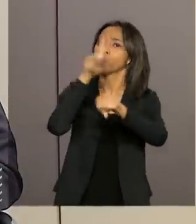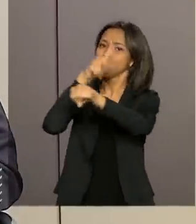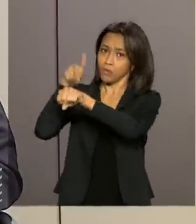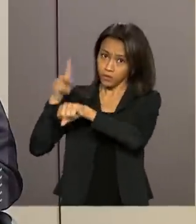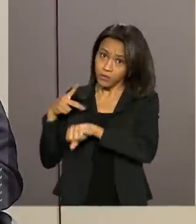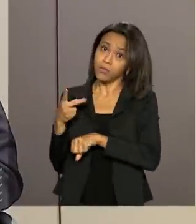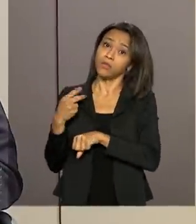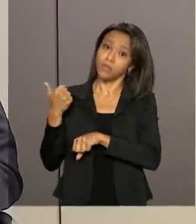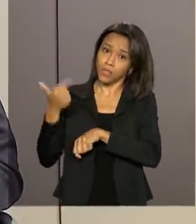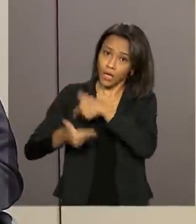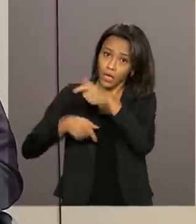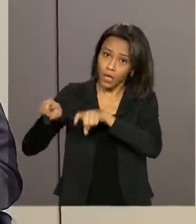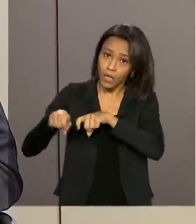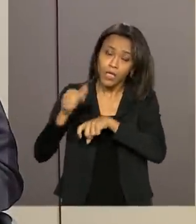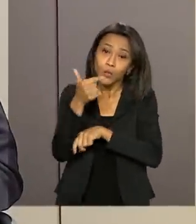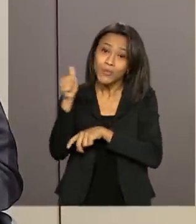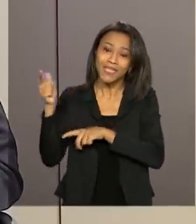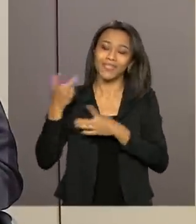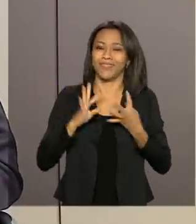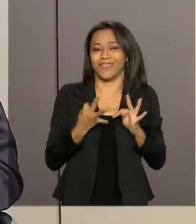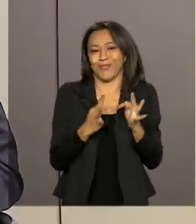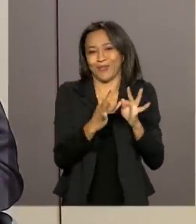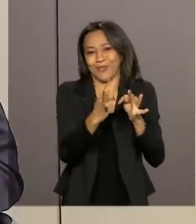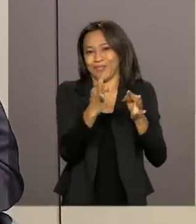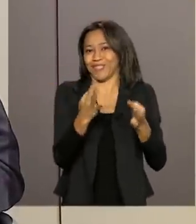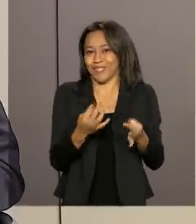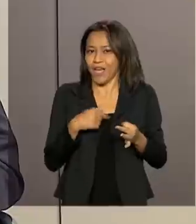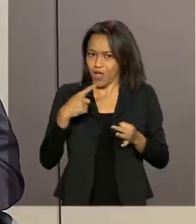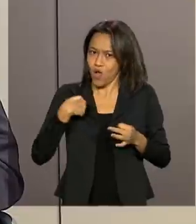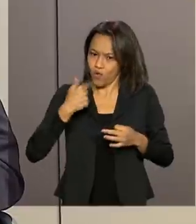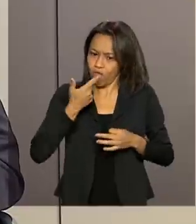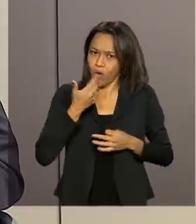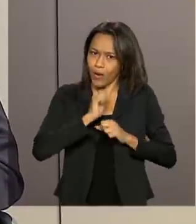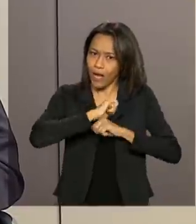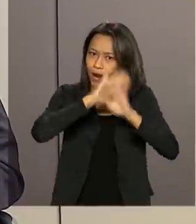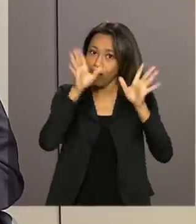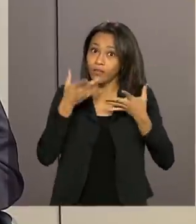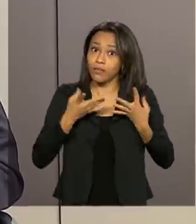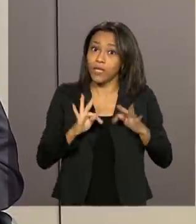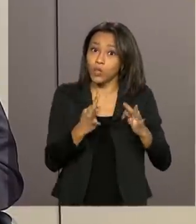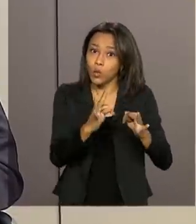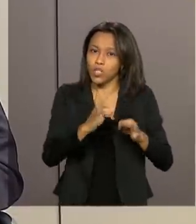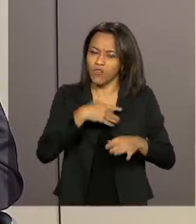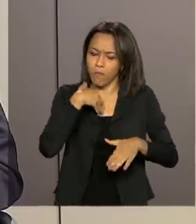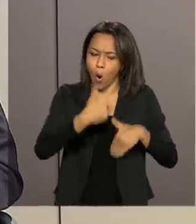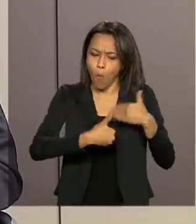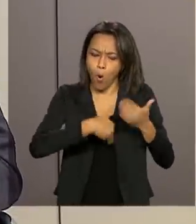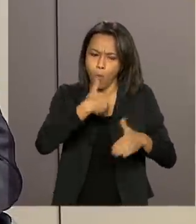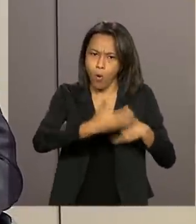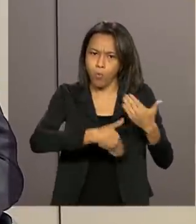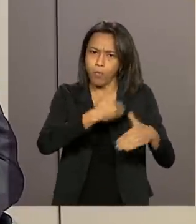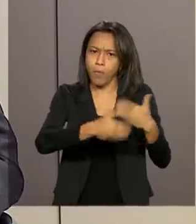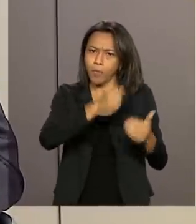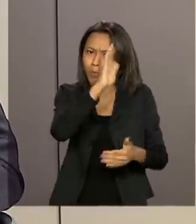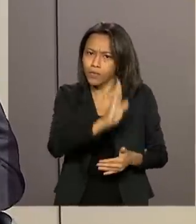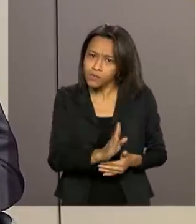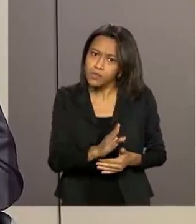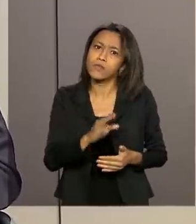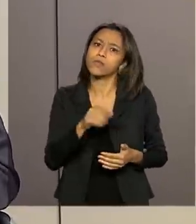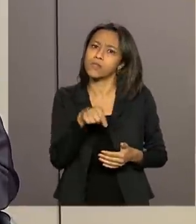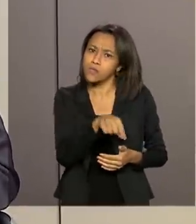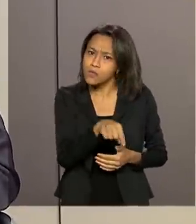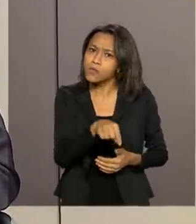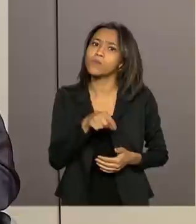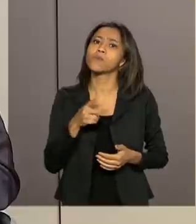países que não têm a tecnologia, eu deixo muito claro a tecnologia que foi desenvolvida aqui no Brasil. E óbvio,